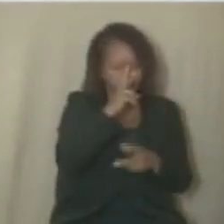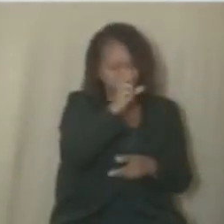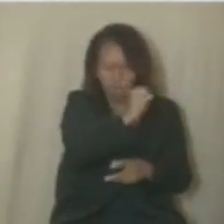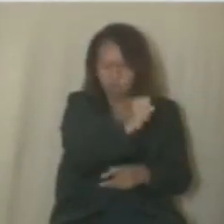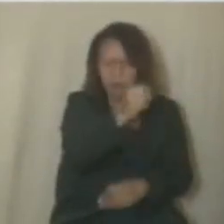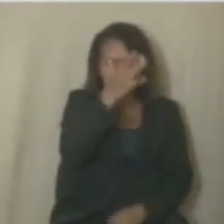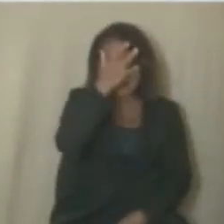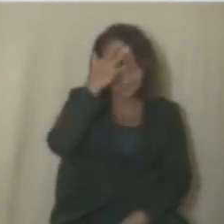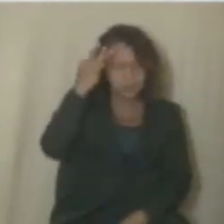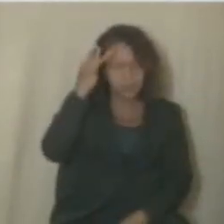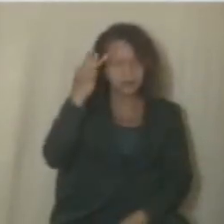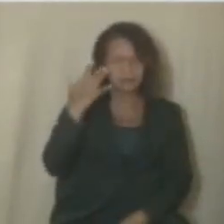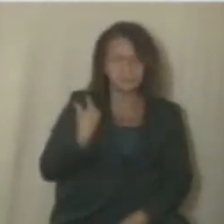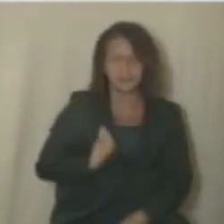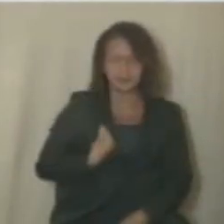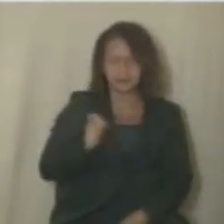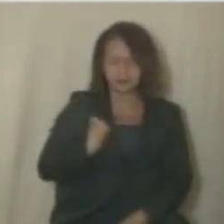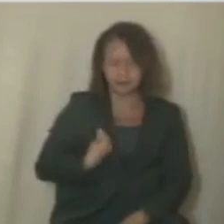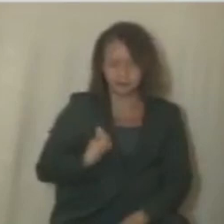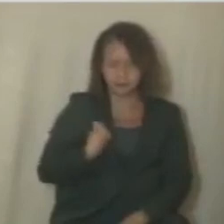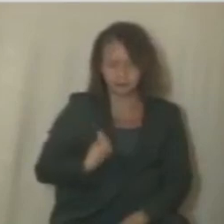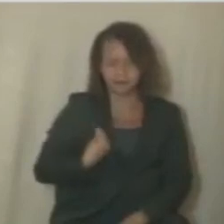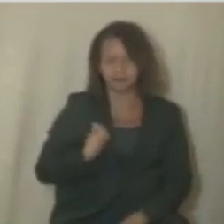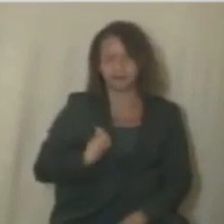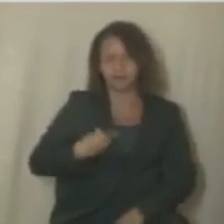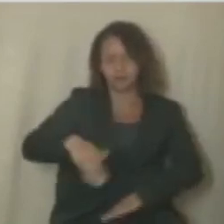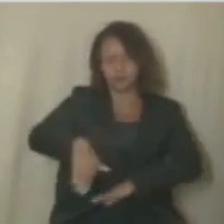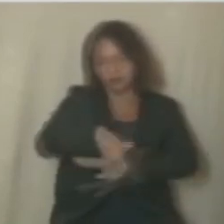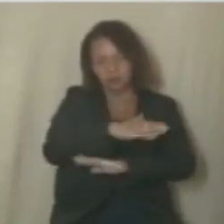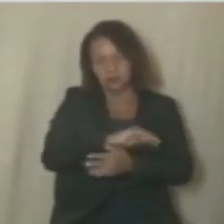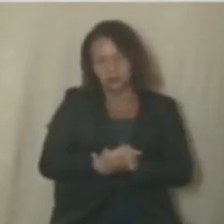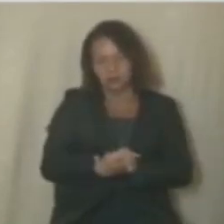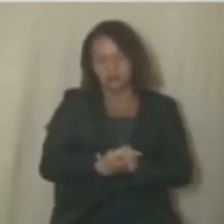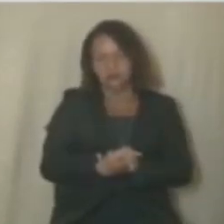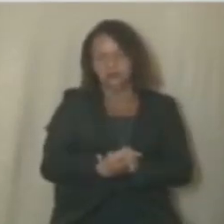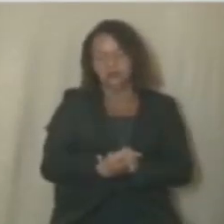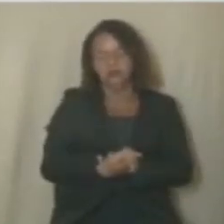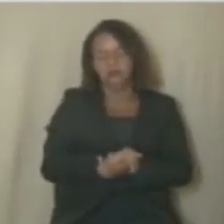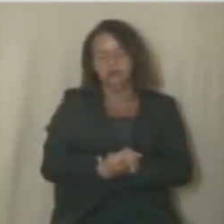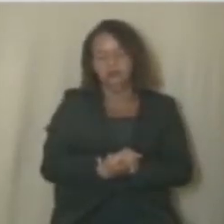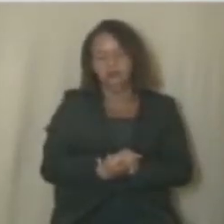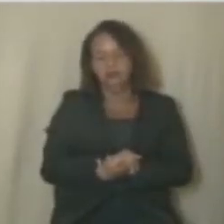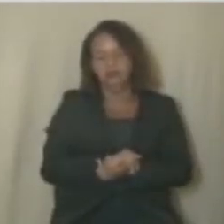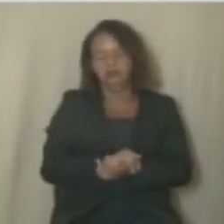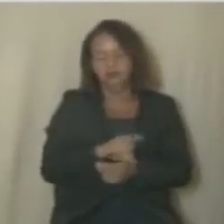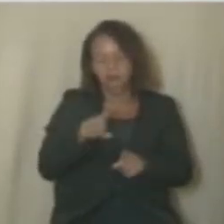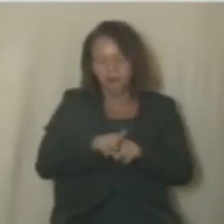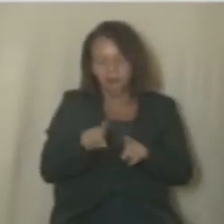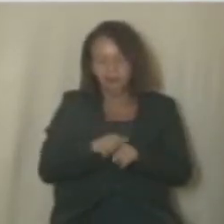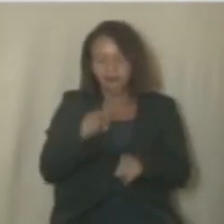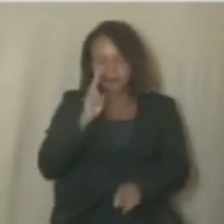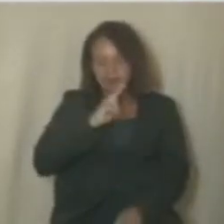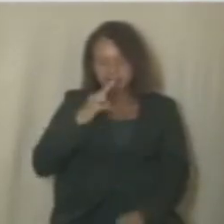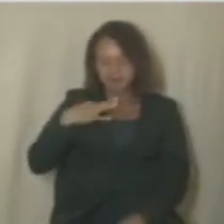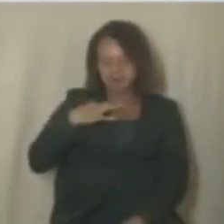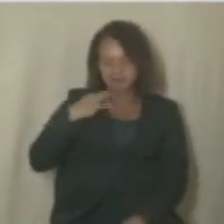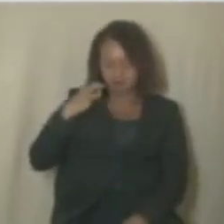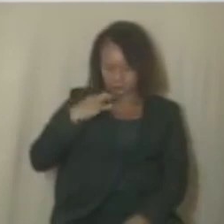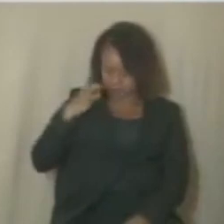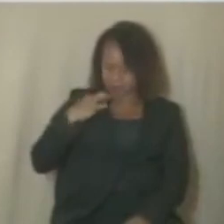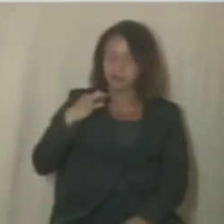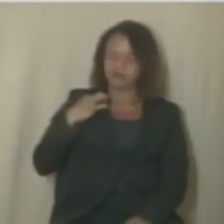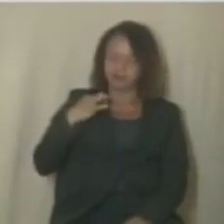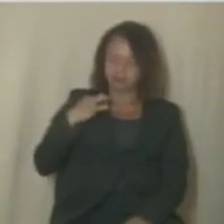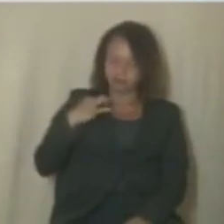às pessoas que vivem em situação de rua e poder evidenciar o voluntariado é